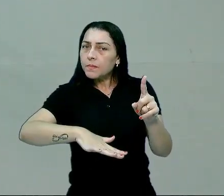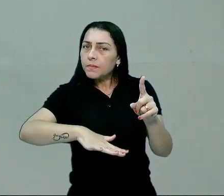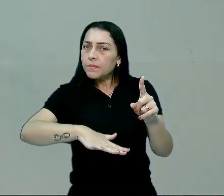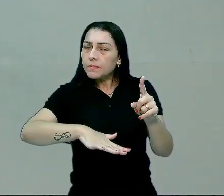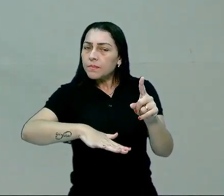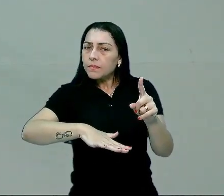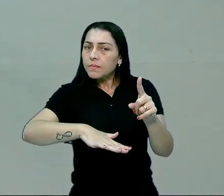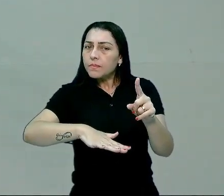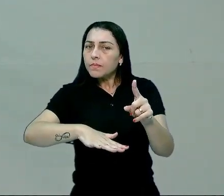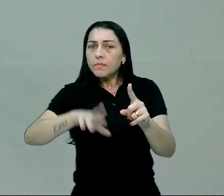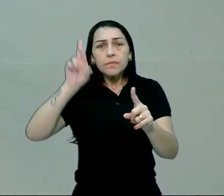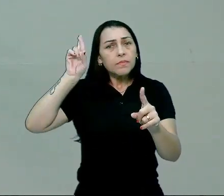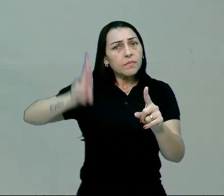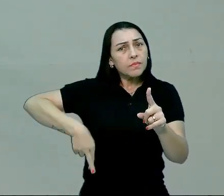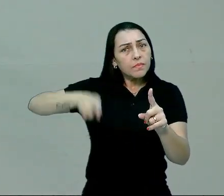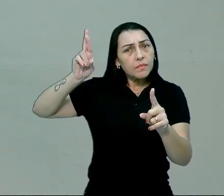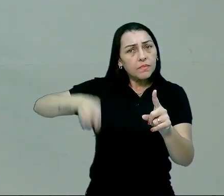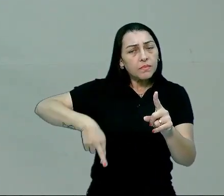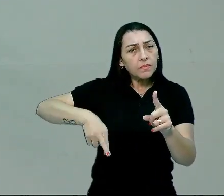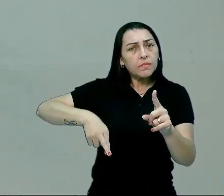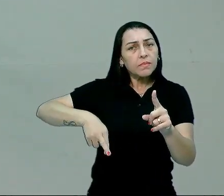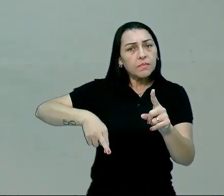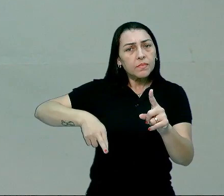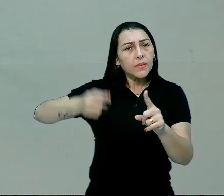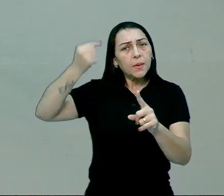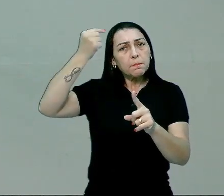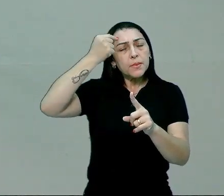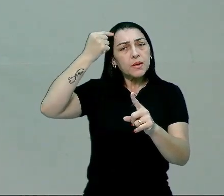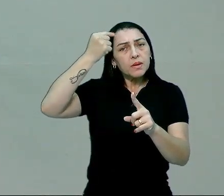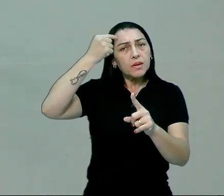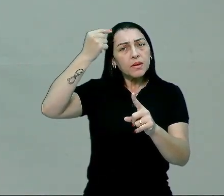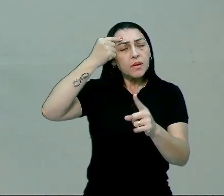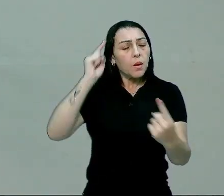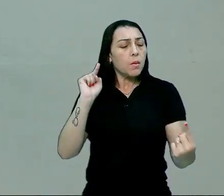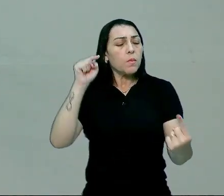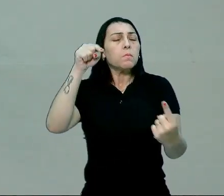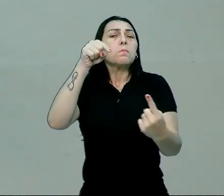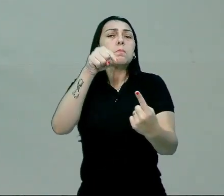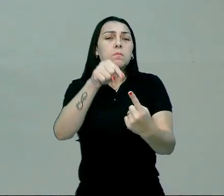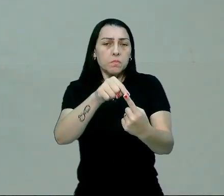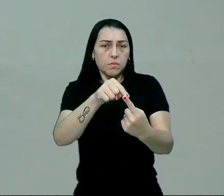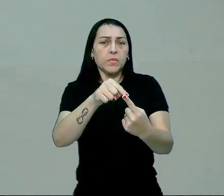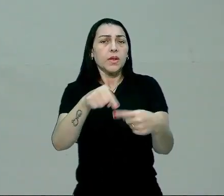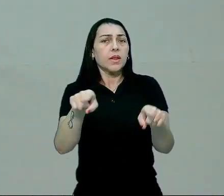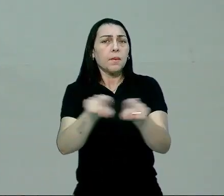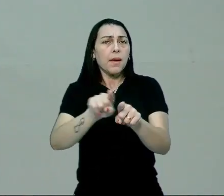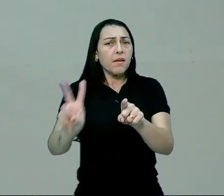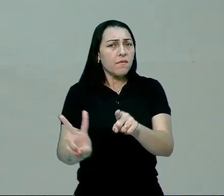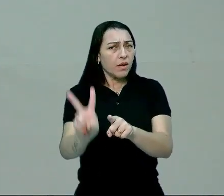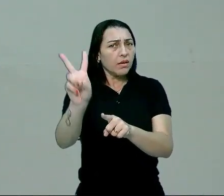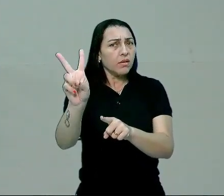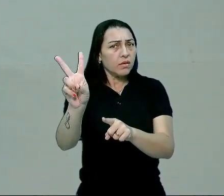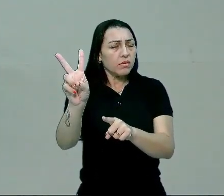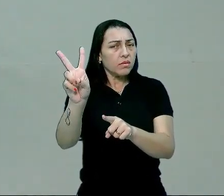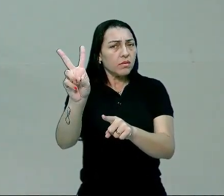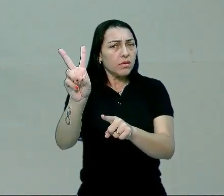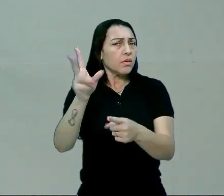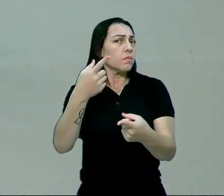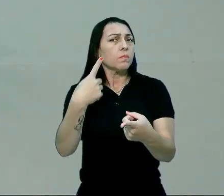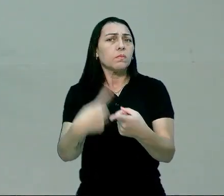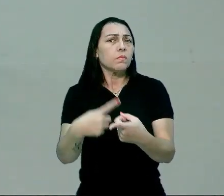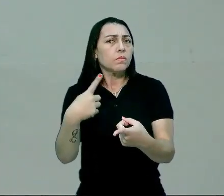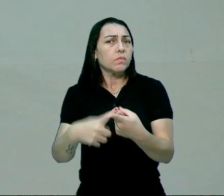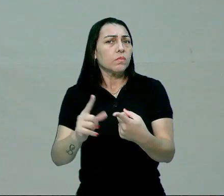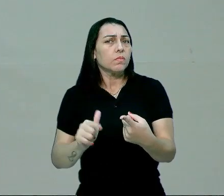racional ela é visando fins e visando valores? E